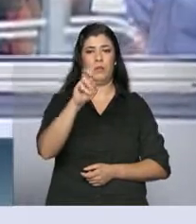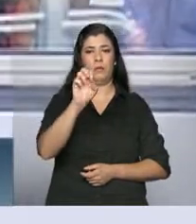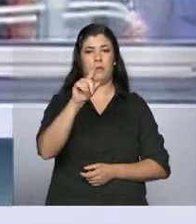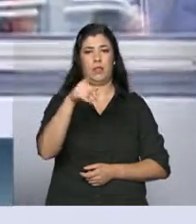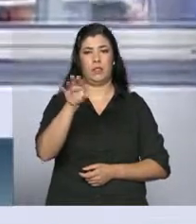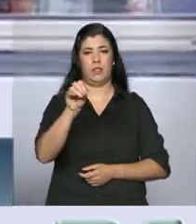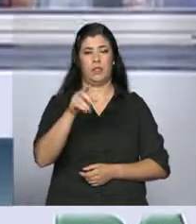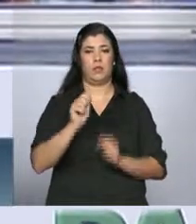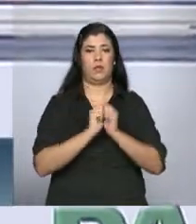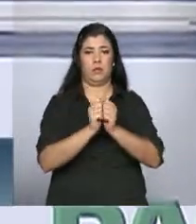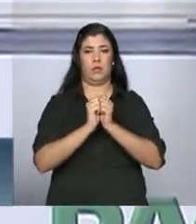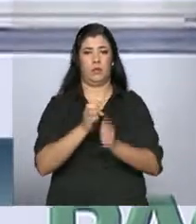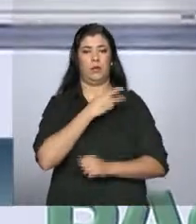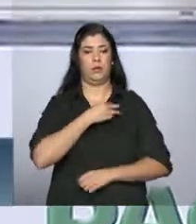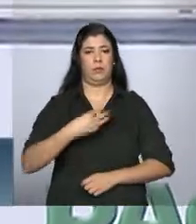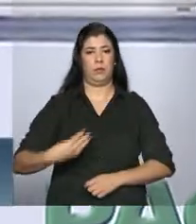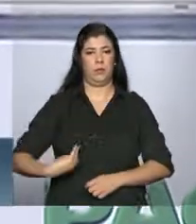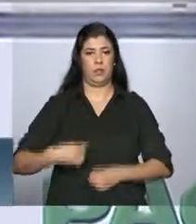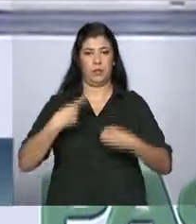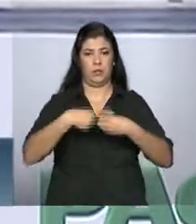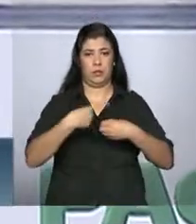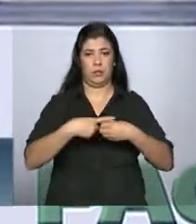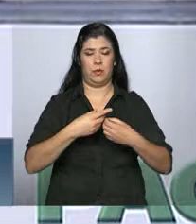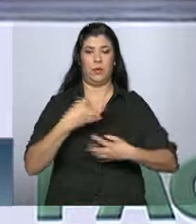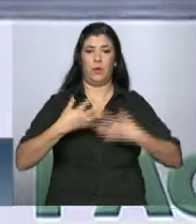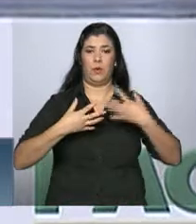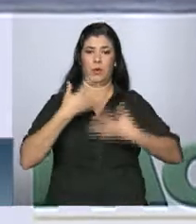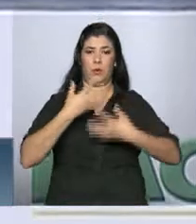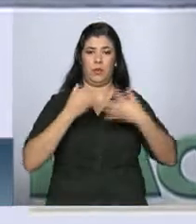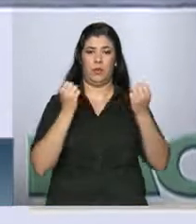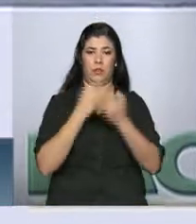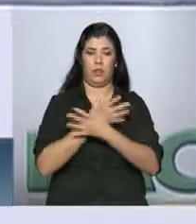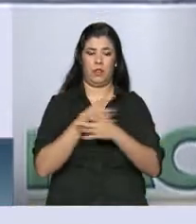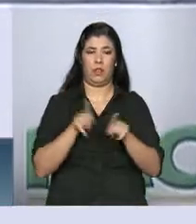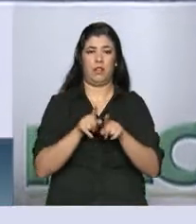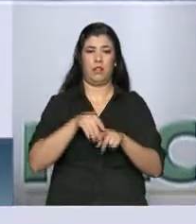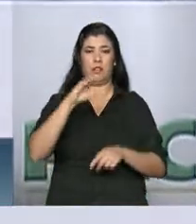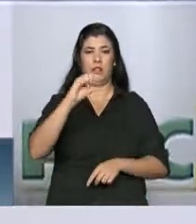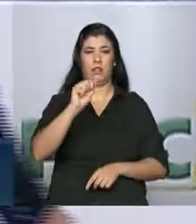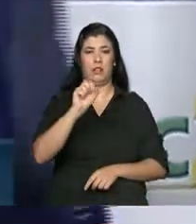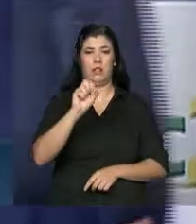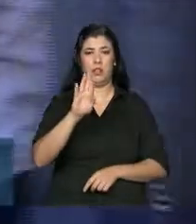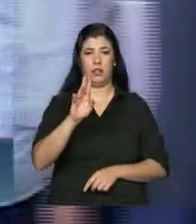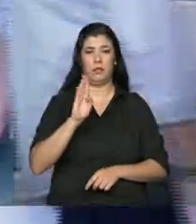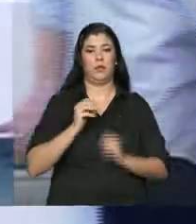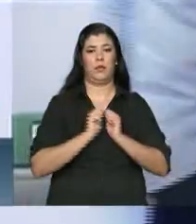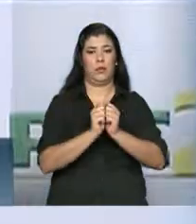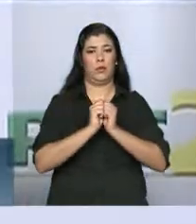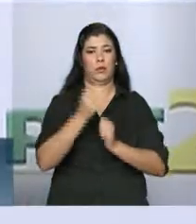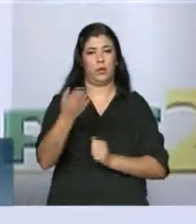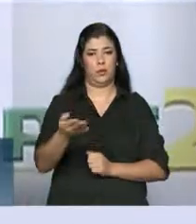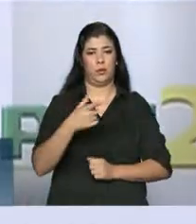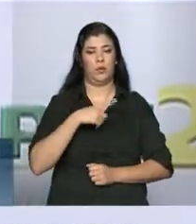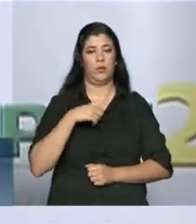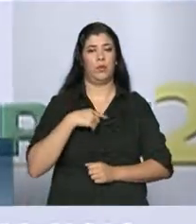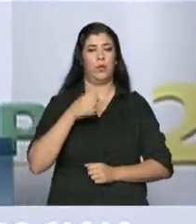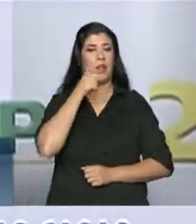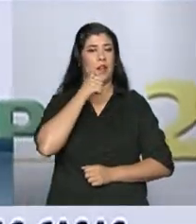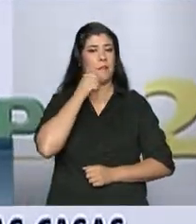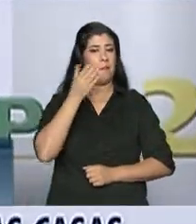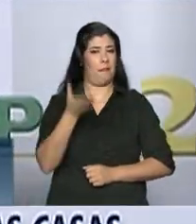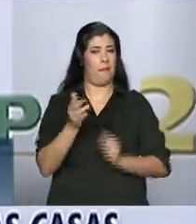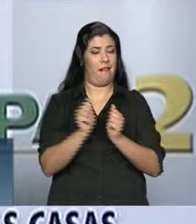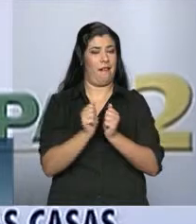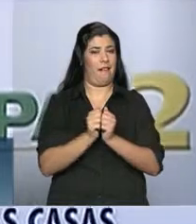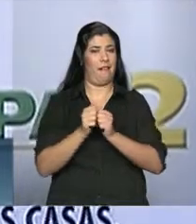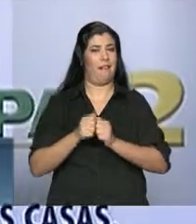também do ministro das cidades, Gilberto Kassab. Aí a presidenta ao lado da moradora beneficiária,